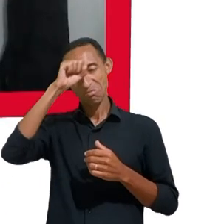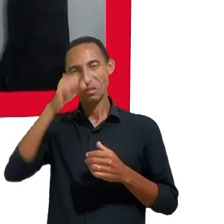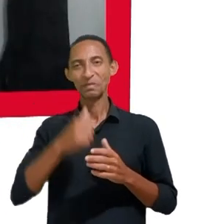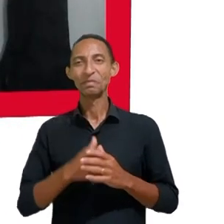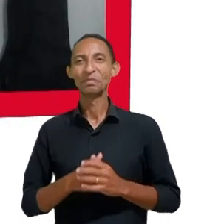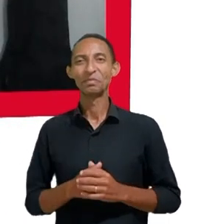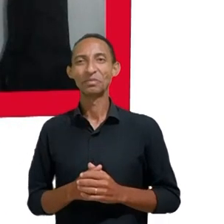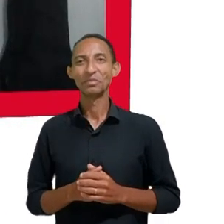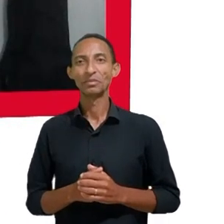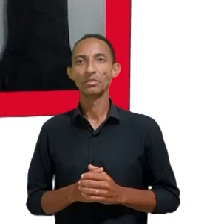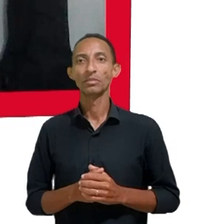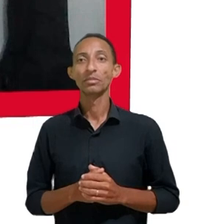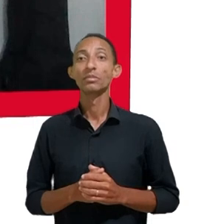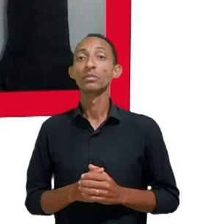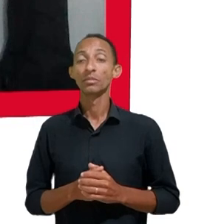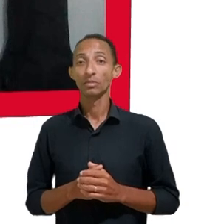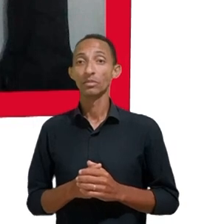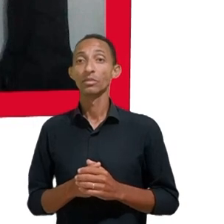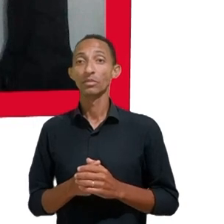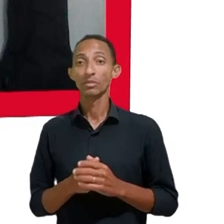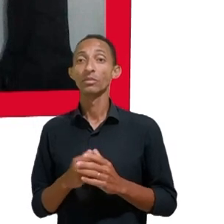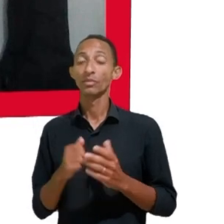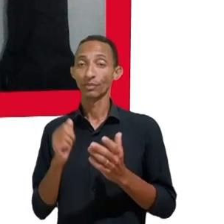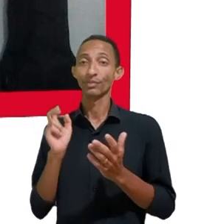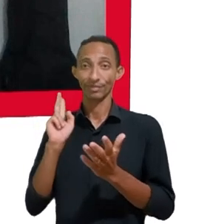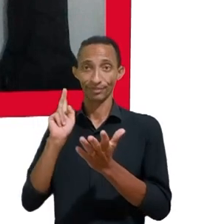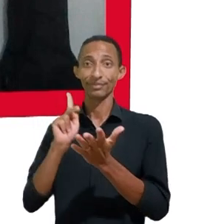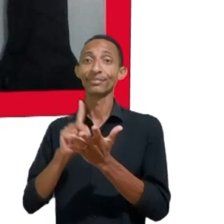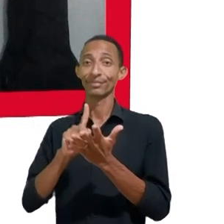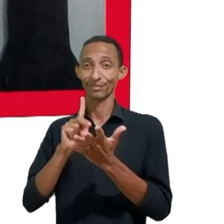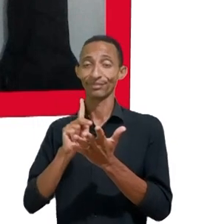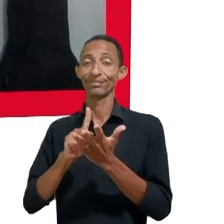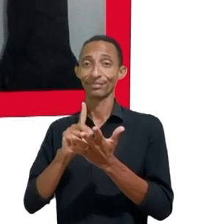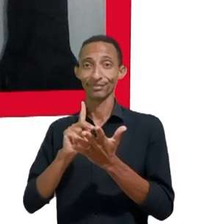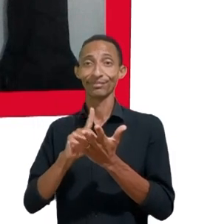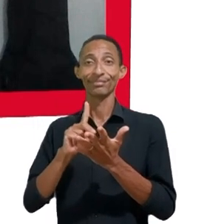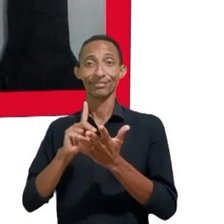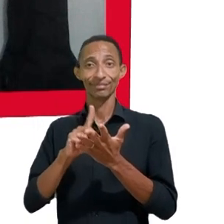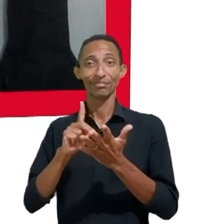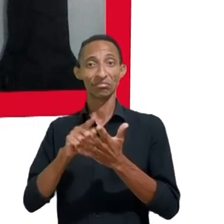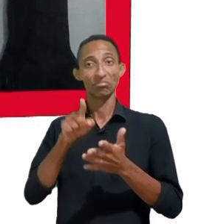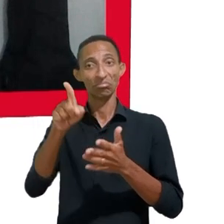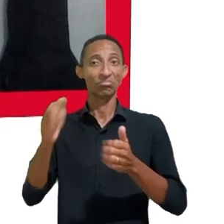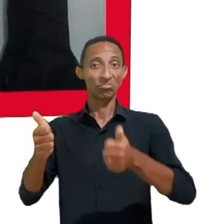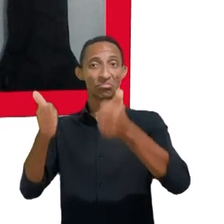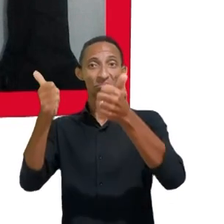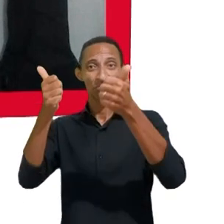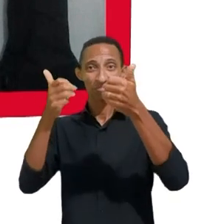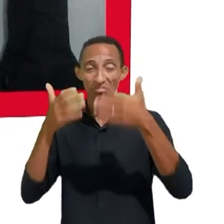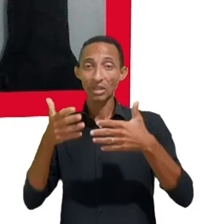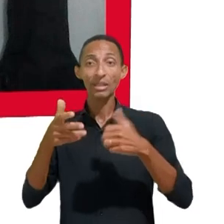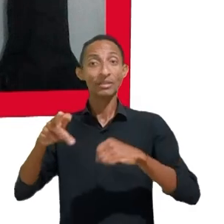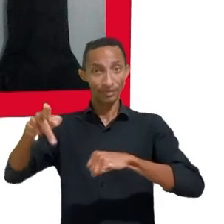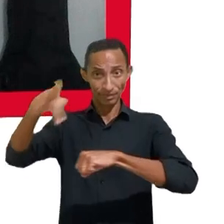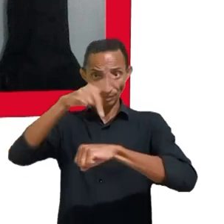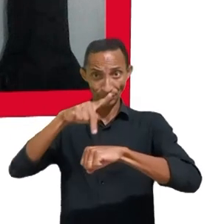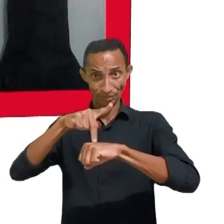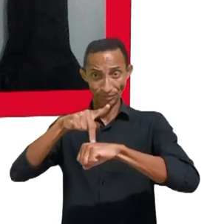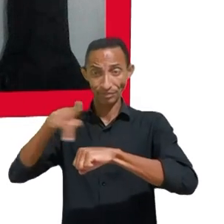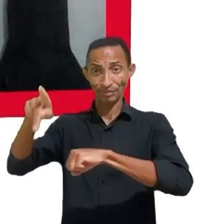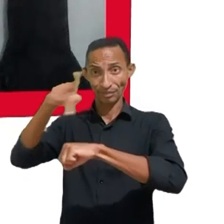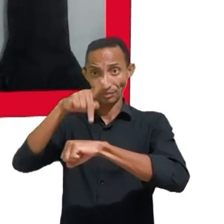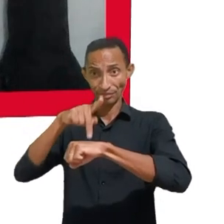Simbia, as relações são profundamente assimétricas entre países e especialmente numa